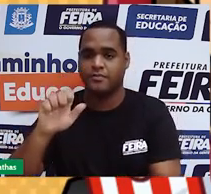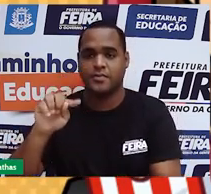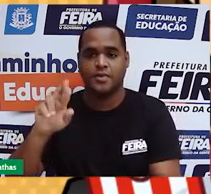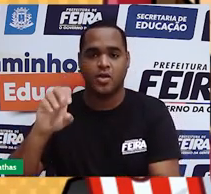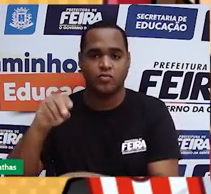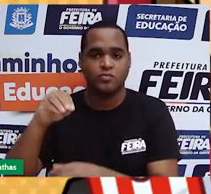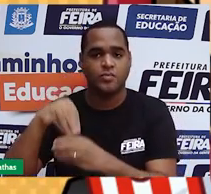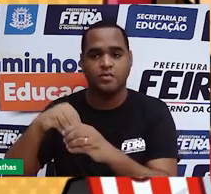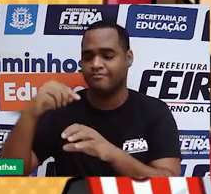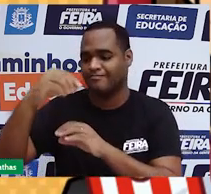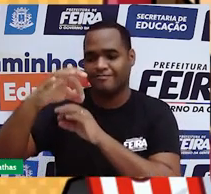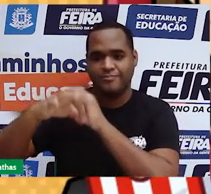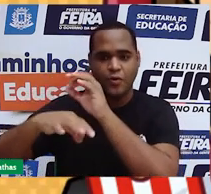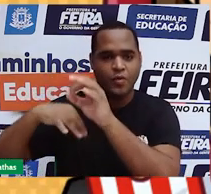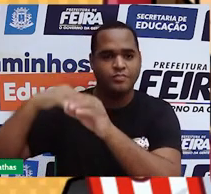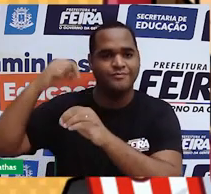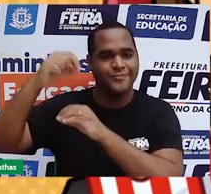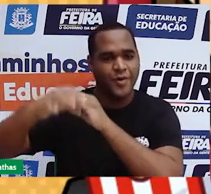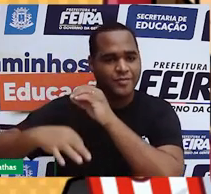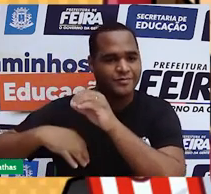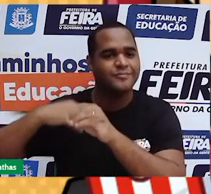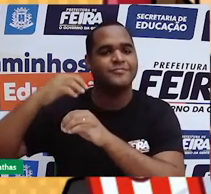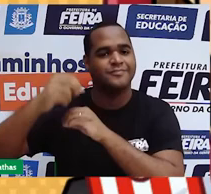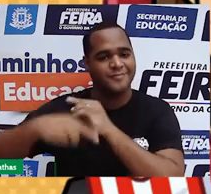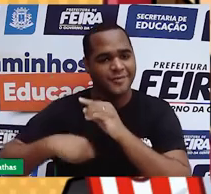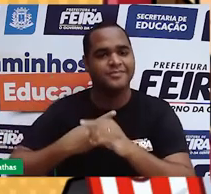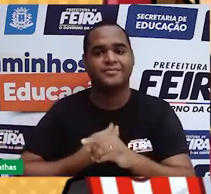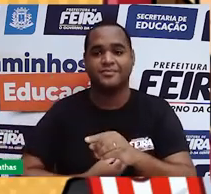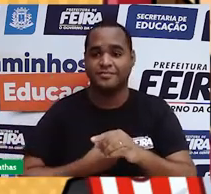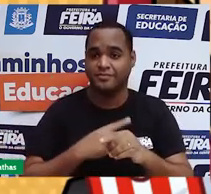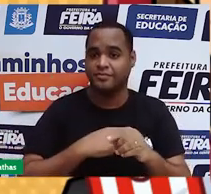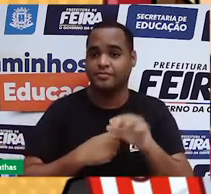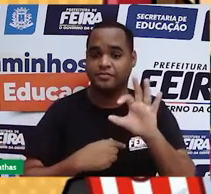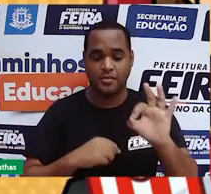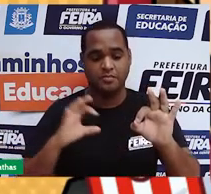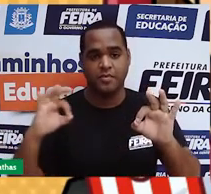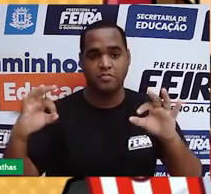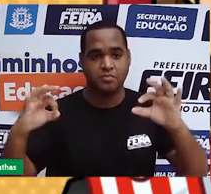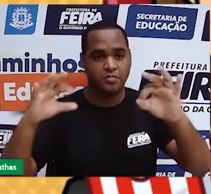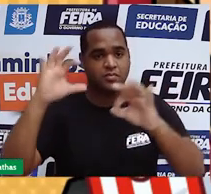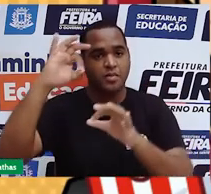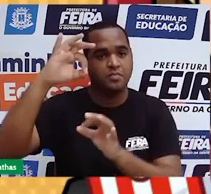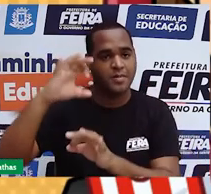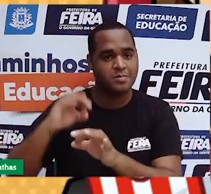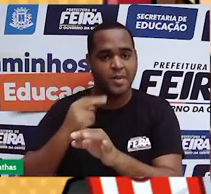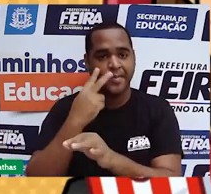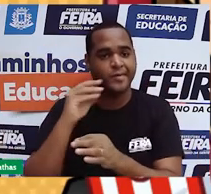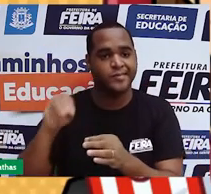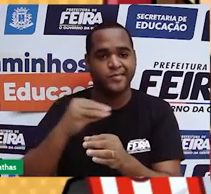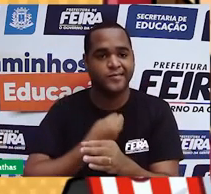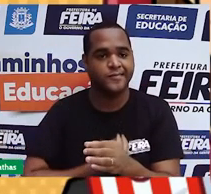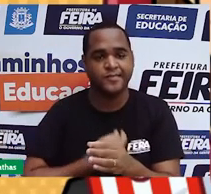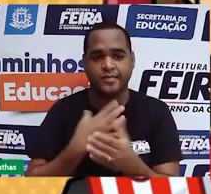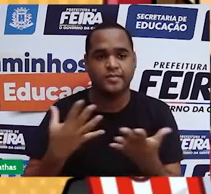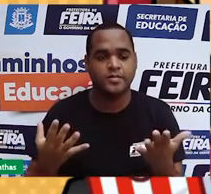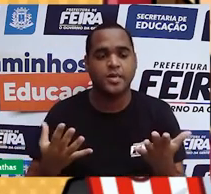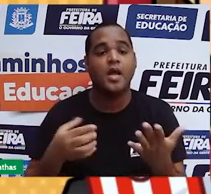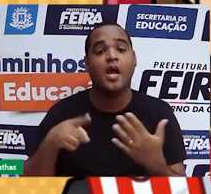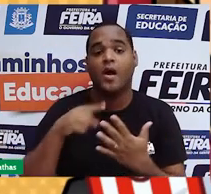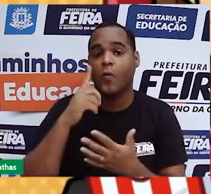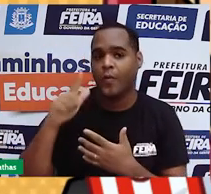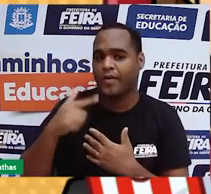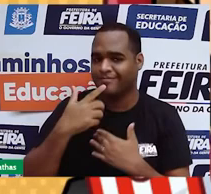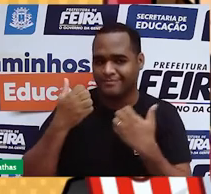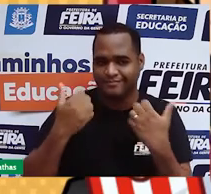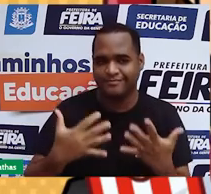orbitando em torno do núcleo. E o restante do espaço, entre os prótons e os elétrons, seria formado por espaço vazio. Agora, adivinha o que mais